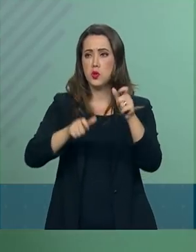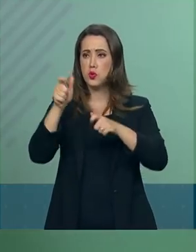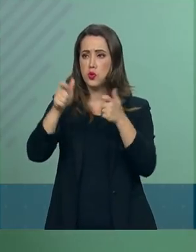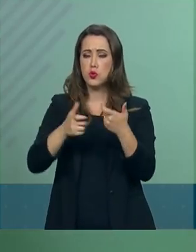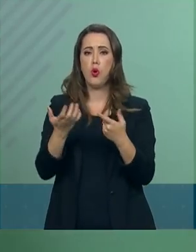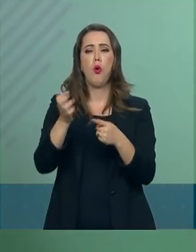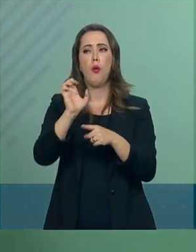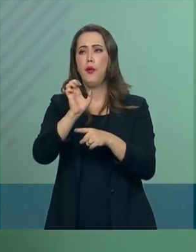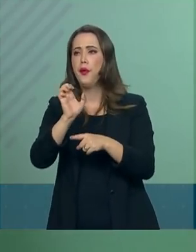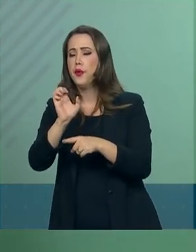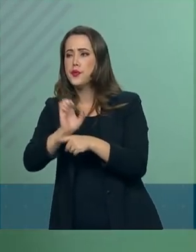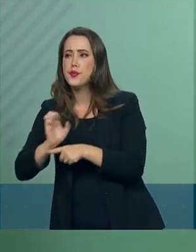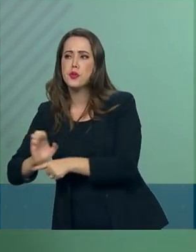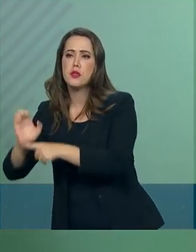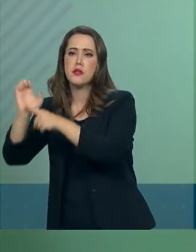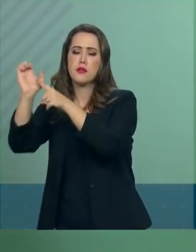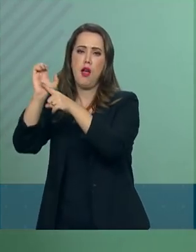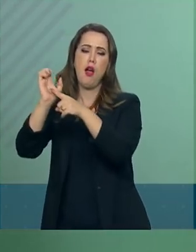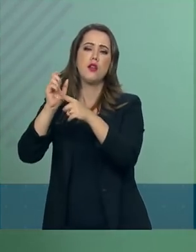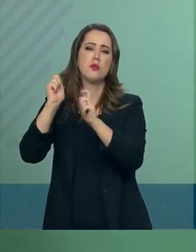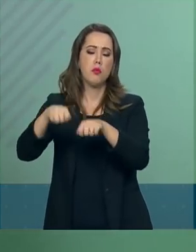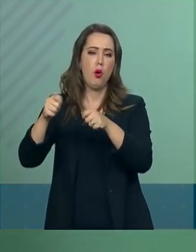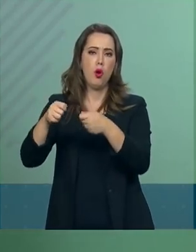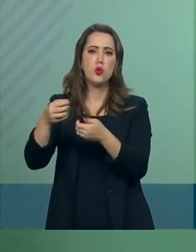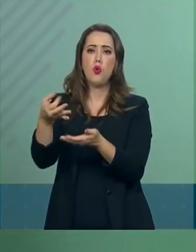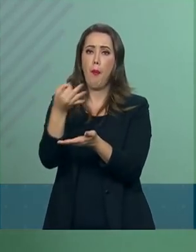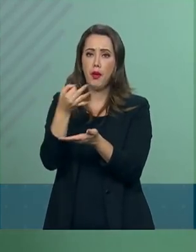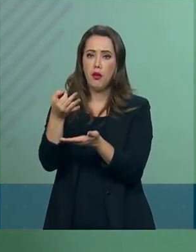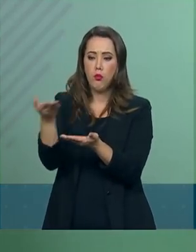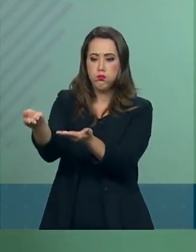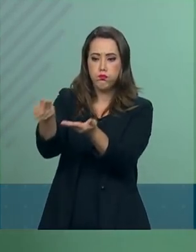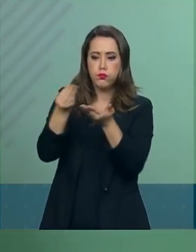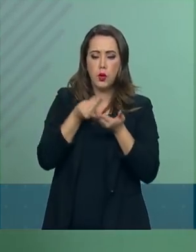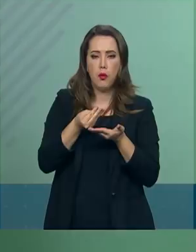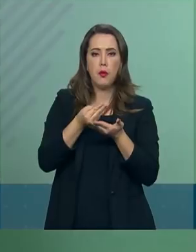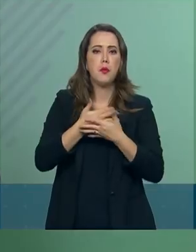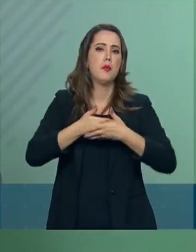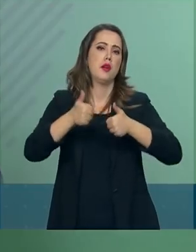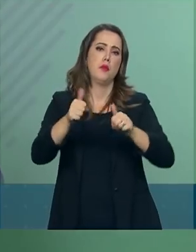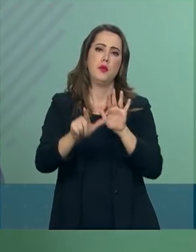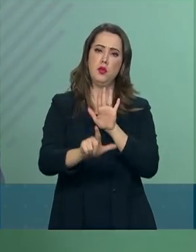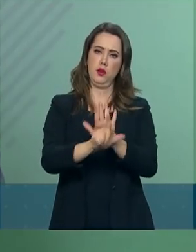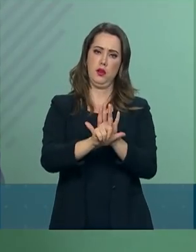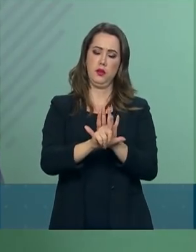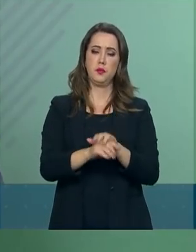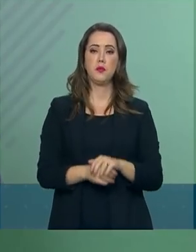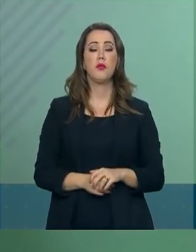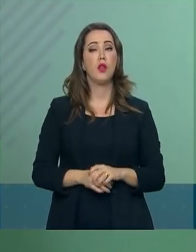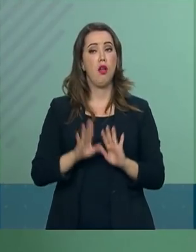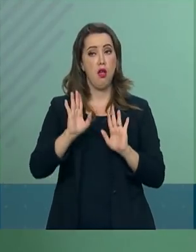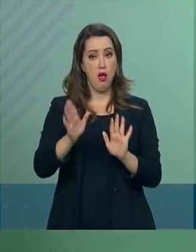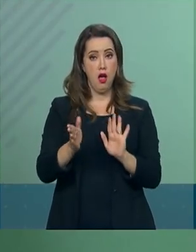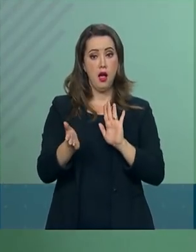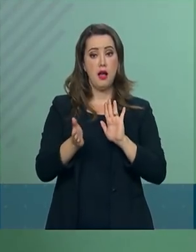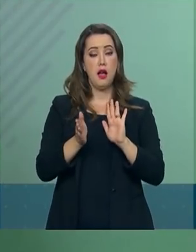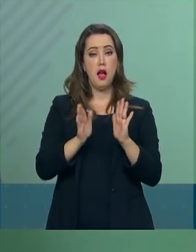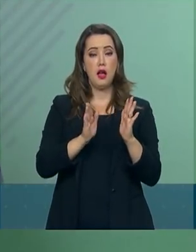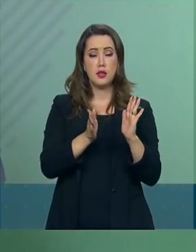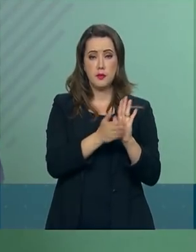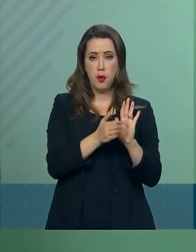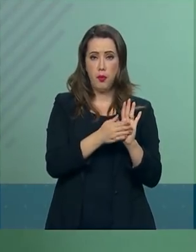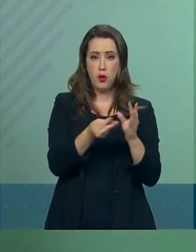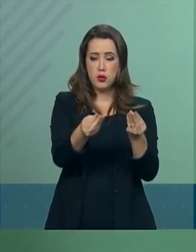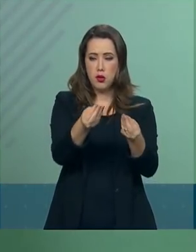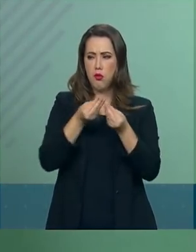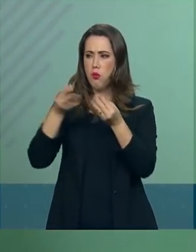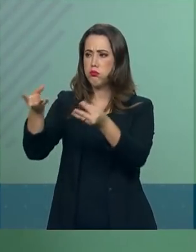para o aperfeiçoamento da legislação. As propostas positivas que já foram observadas a partir desse diálogo